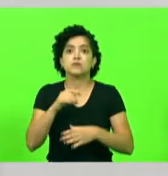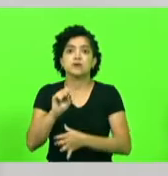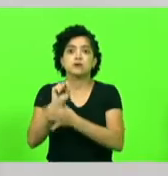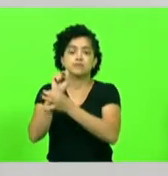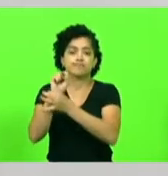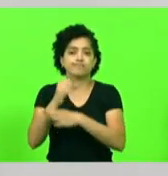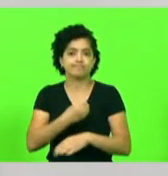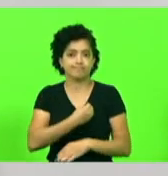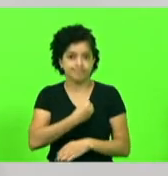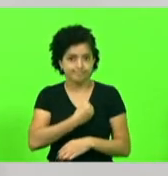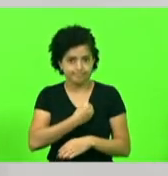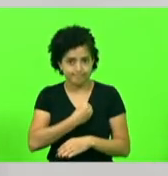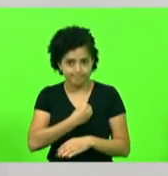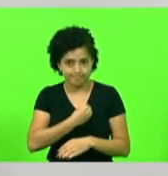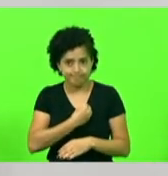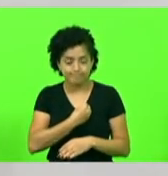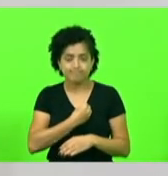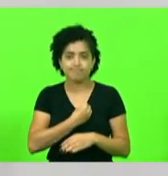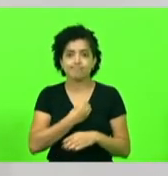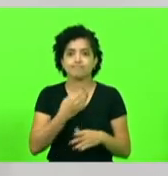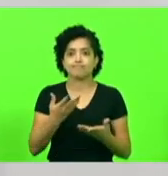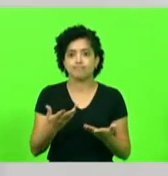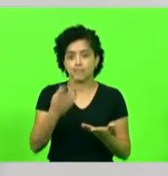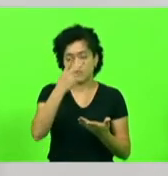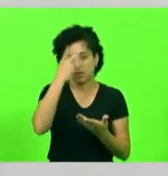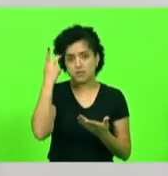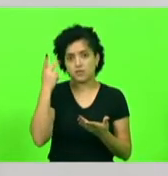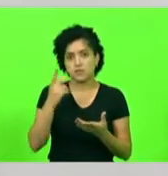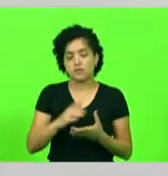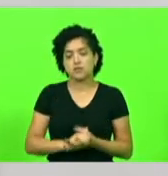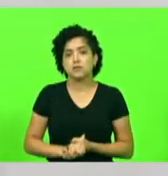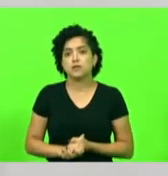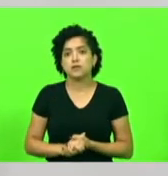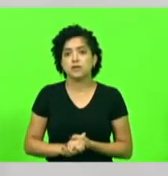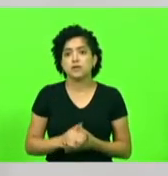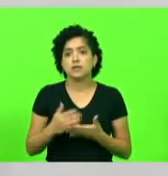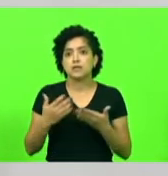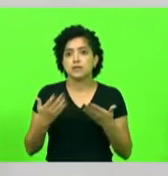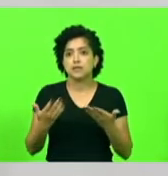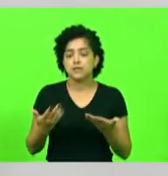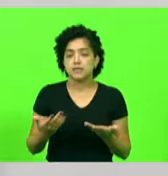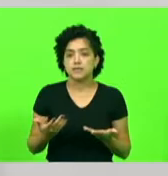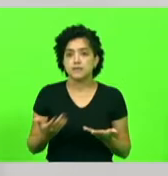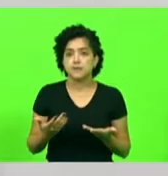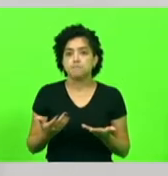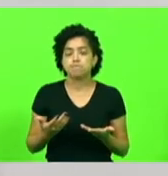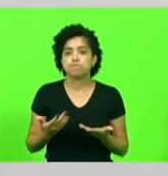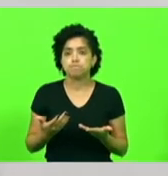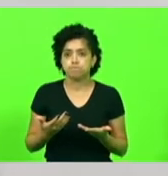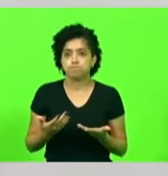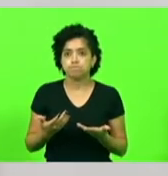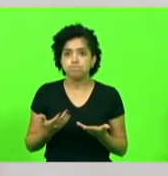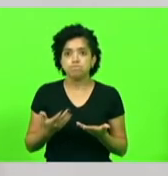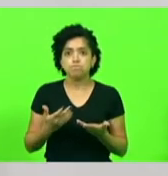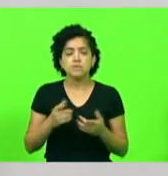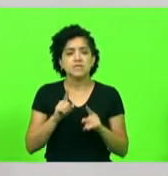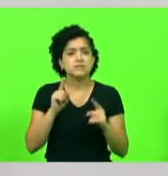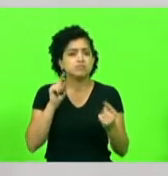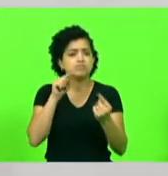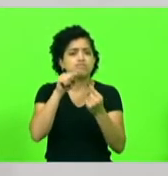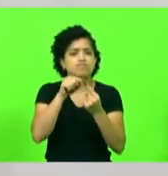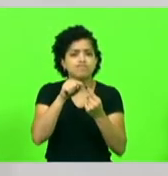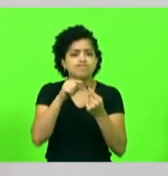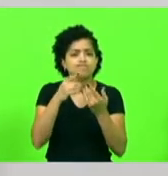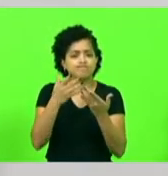vida plena das pessoas. E eu sempre tive como lema na minha vida, da